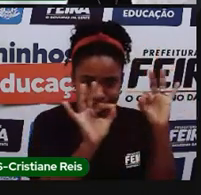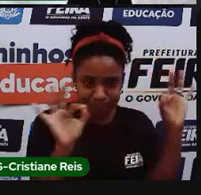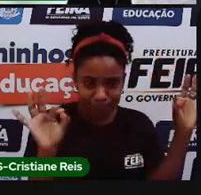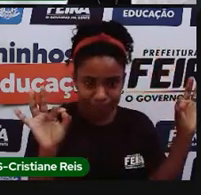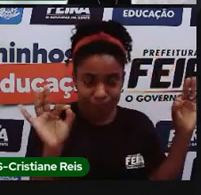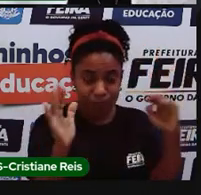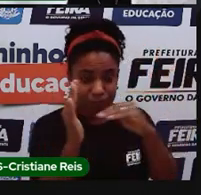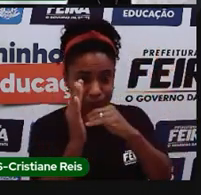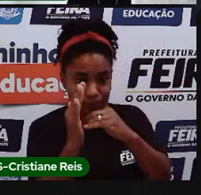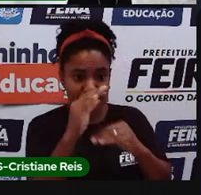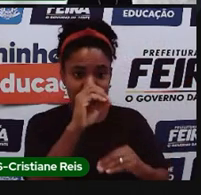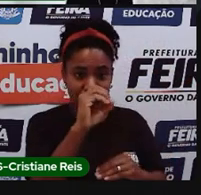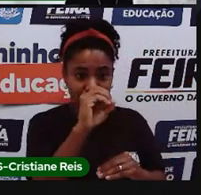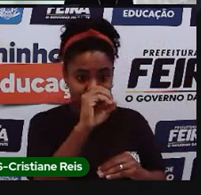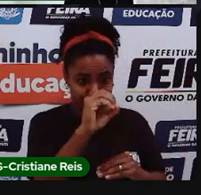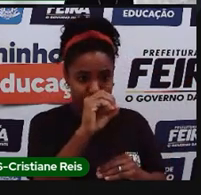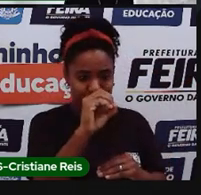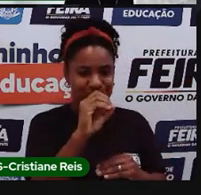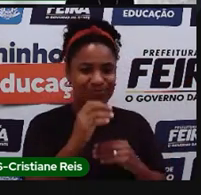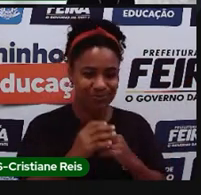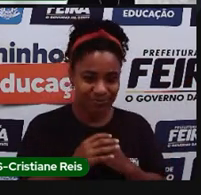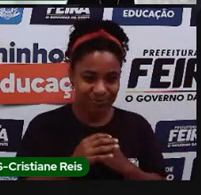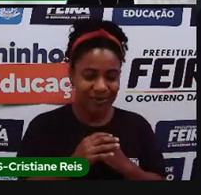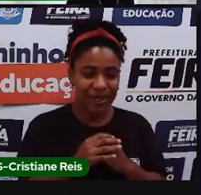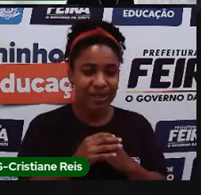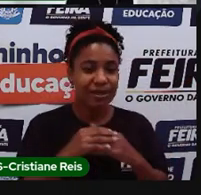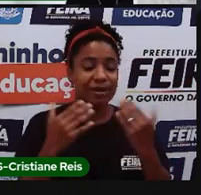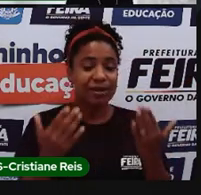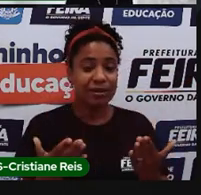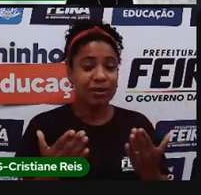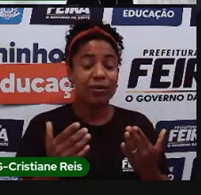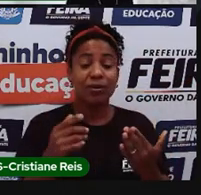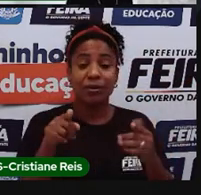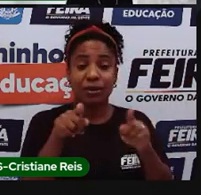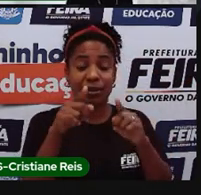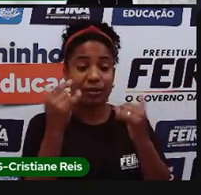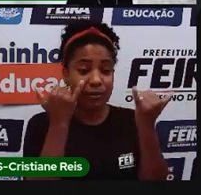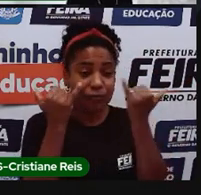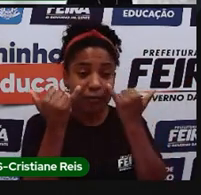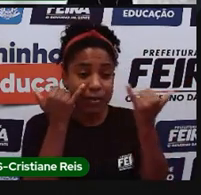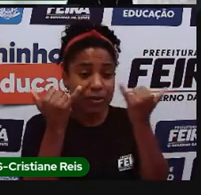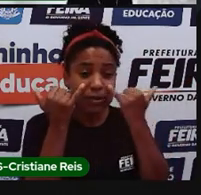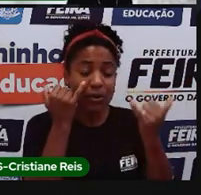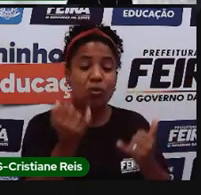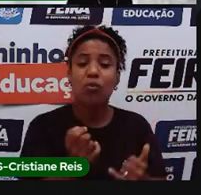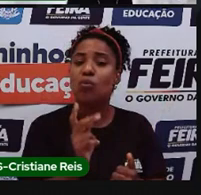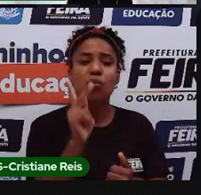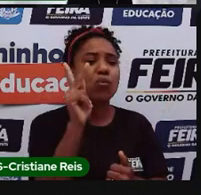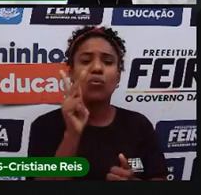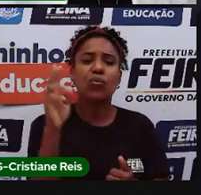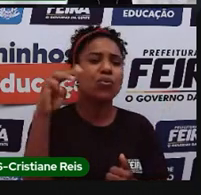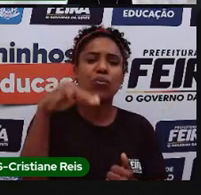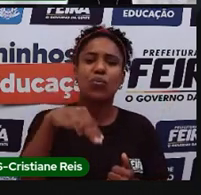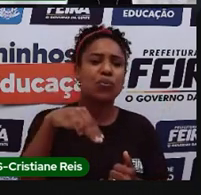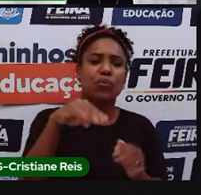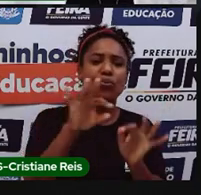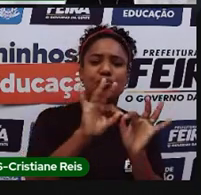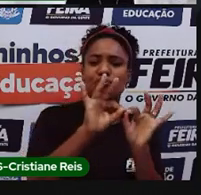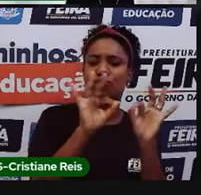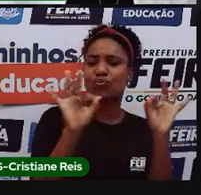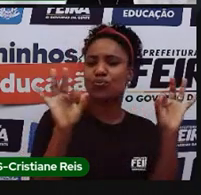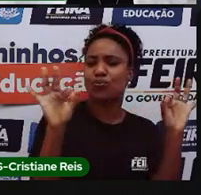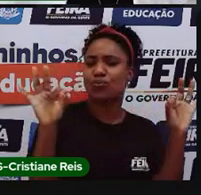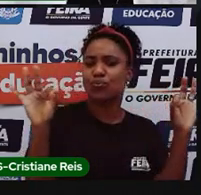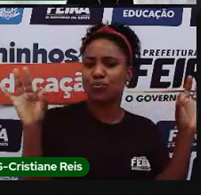zero, do zero até esse número, e aí vem aí dizendo a informação de quantos quilômetros cada centímetro